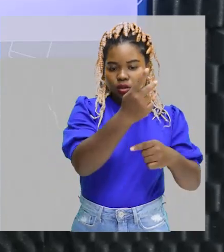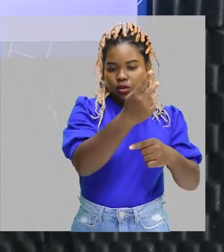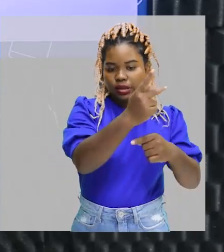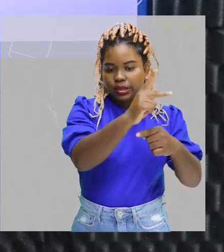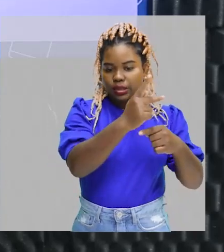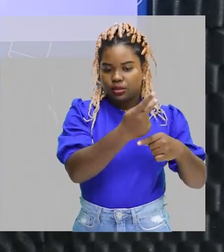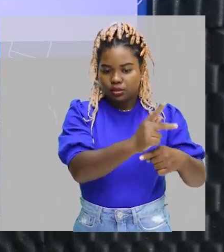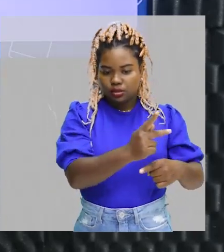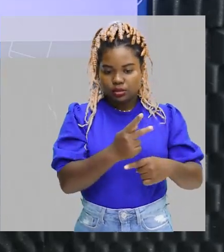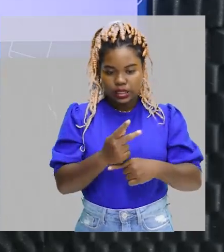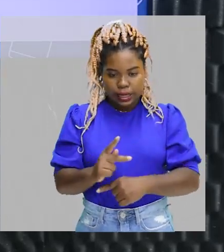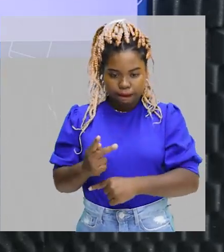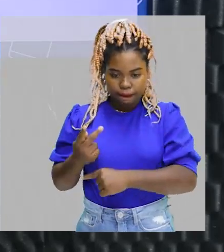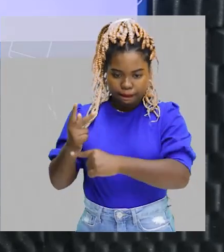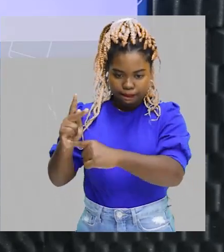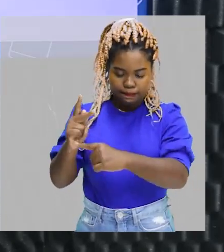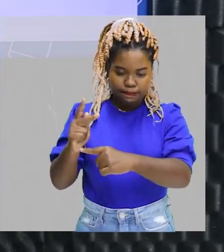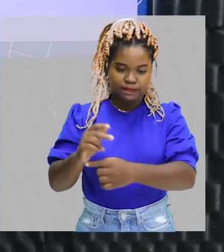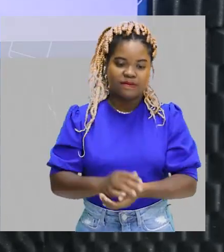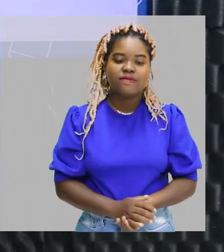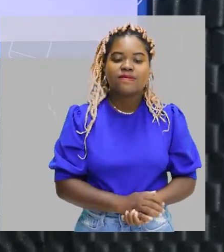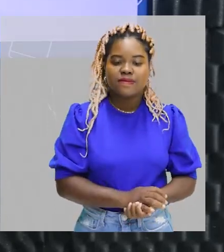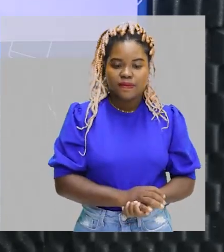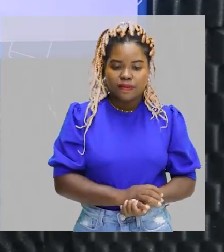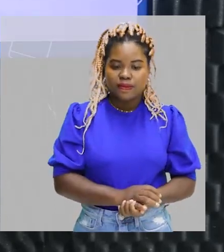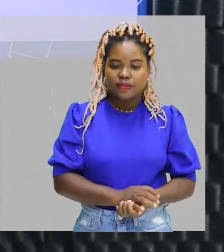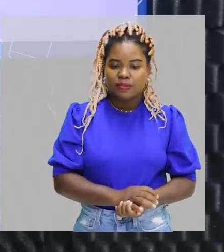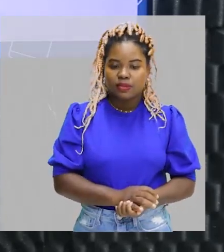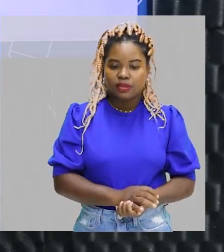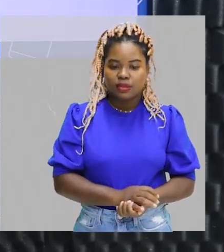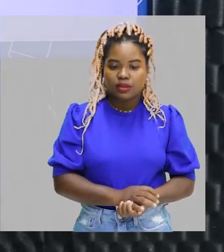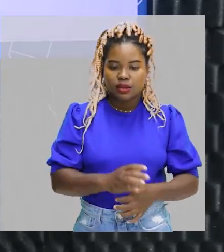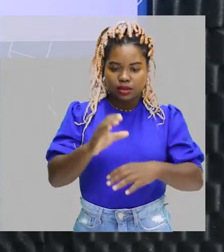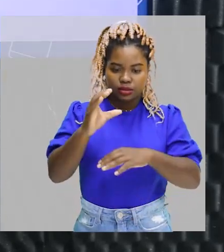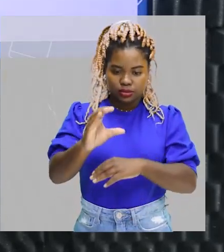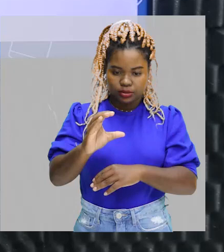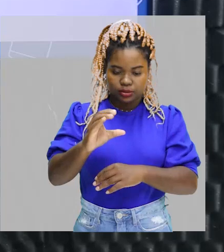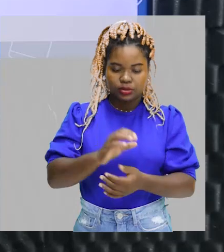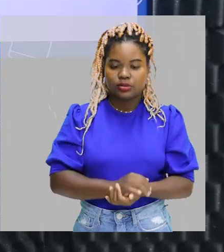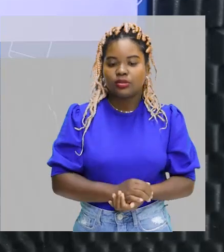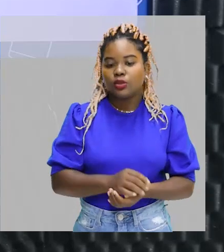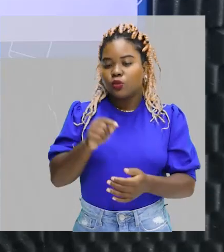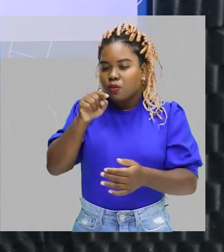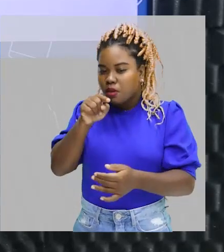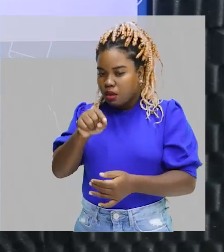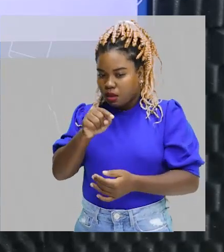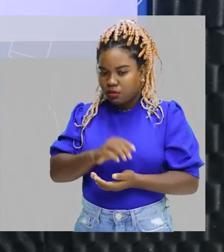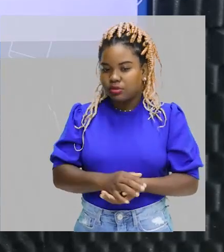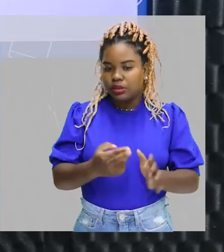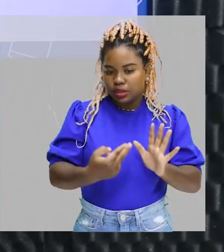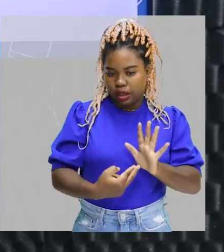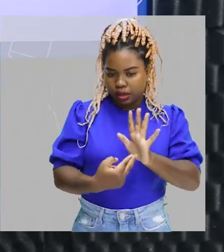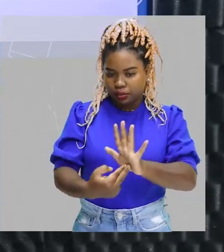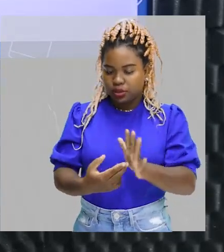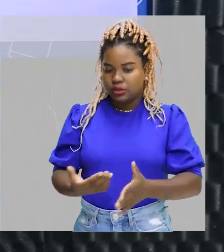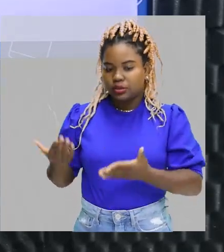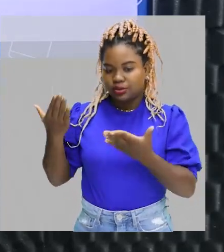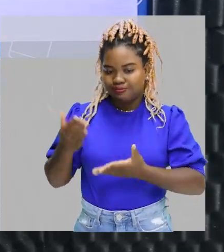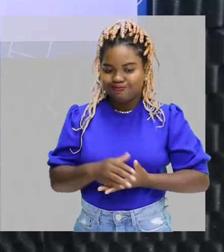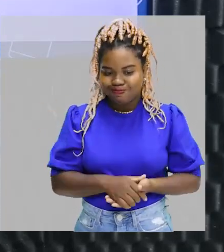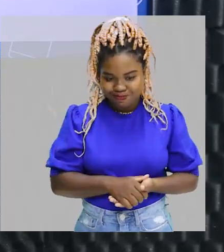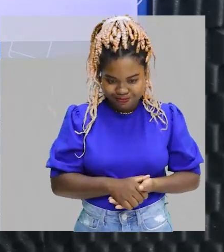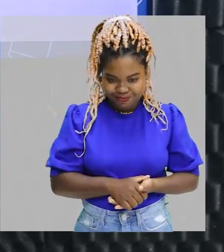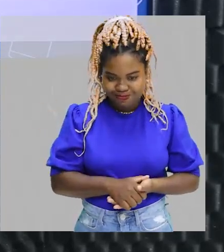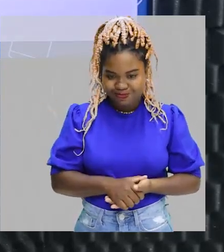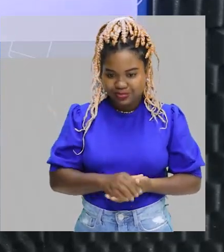bolas, certo? E aqui, o modelo plano da representação de quem? Do